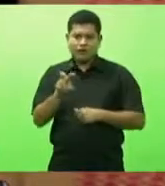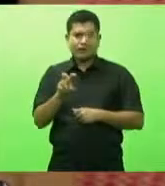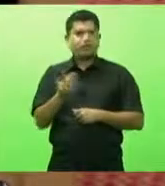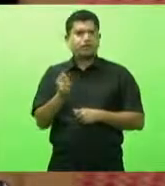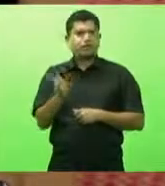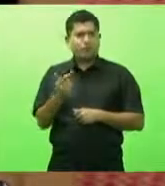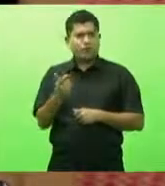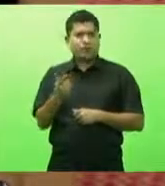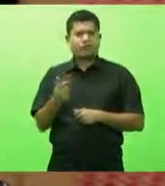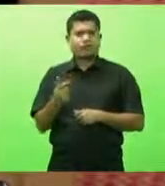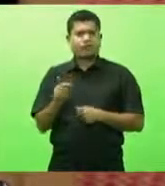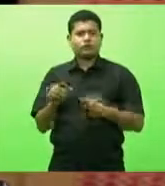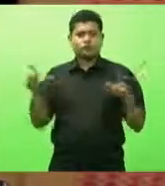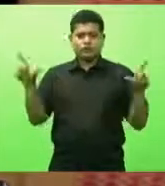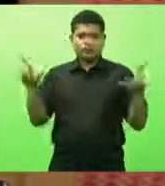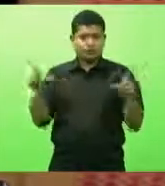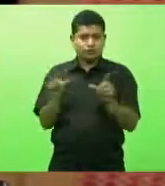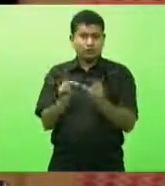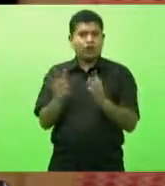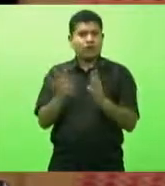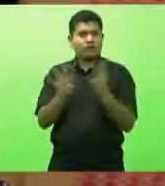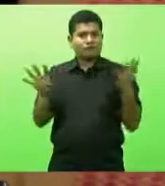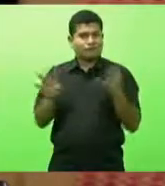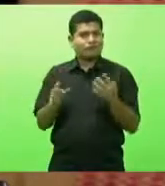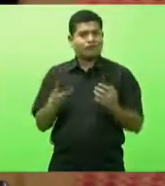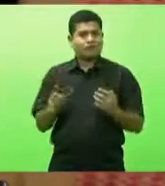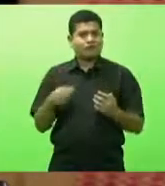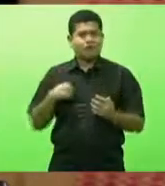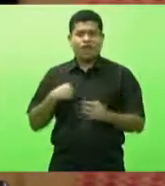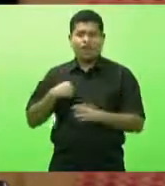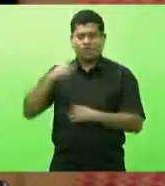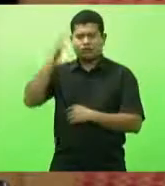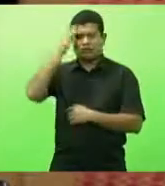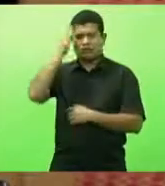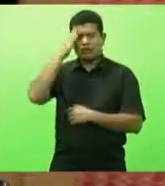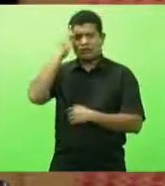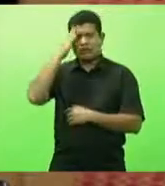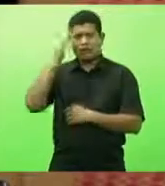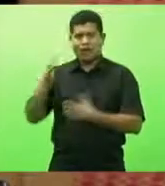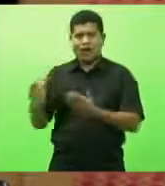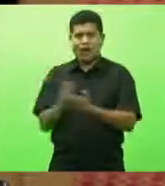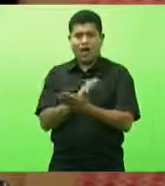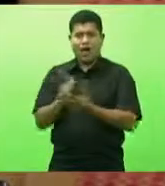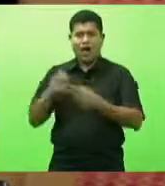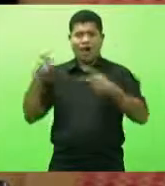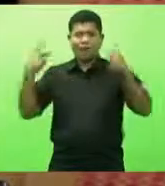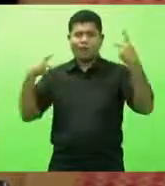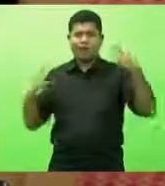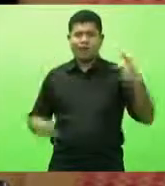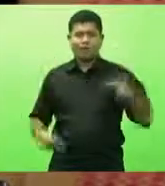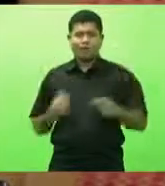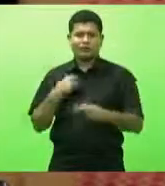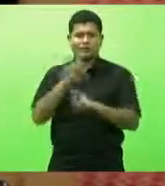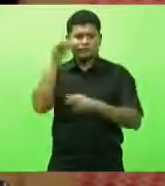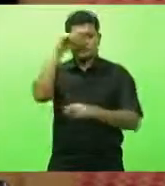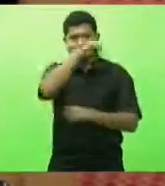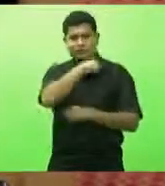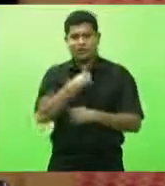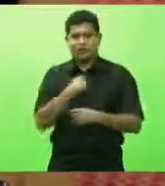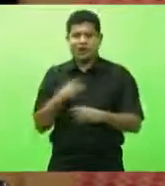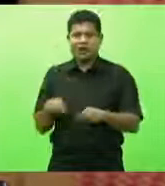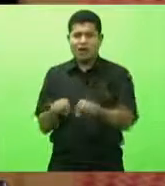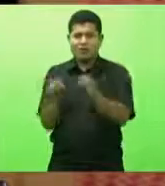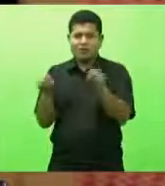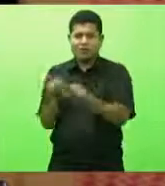eu sei, é difícil quebrar esses paradigmas, esses, quando a